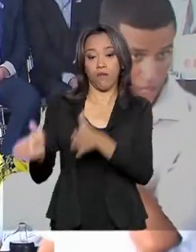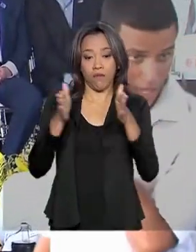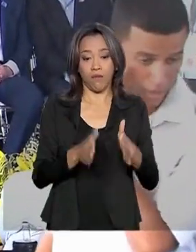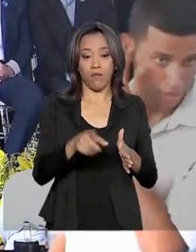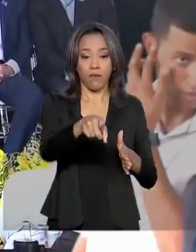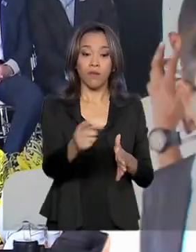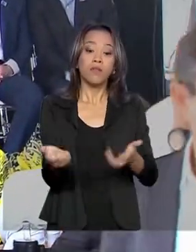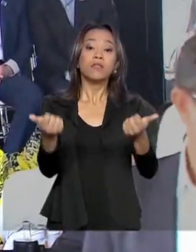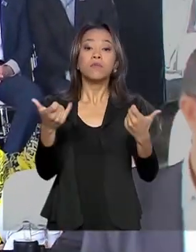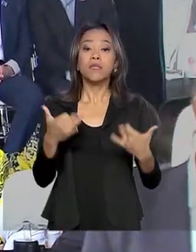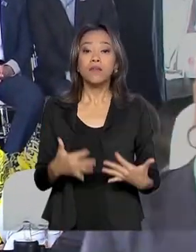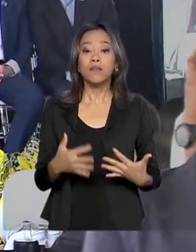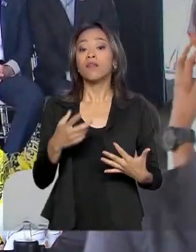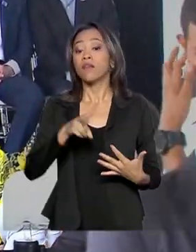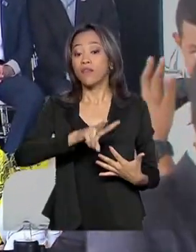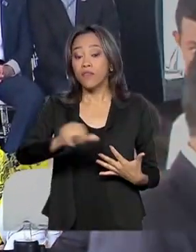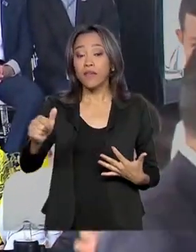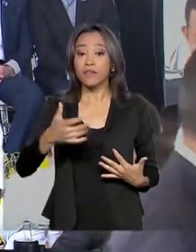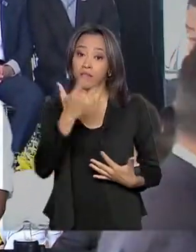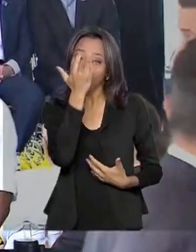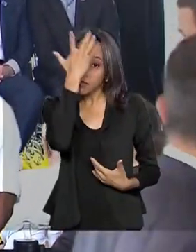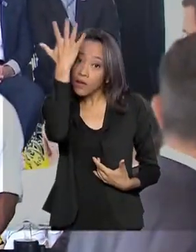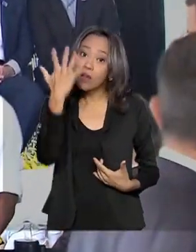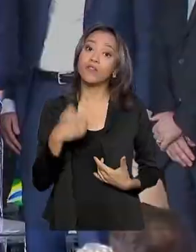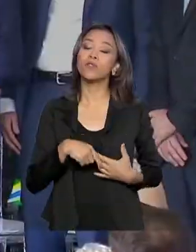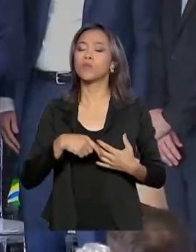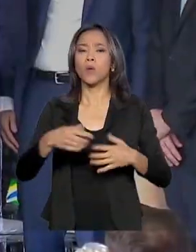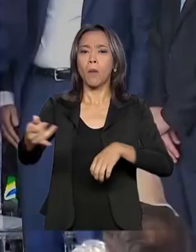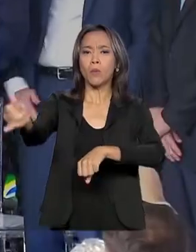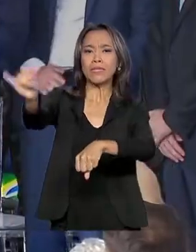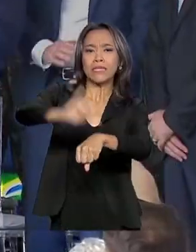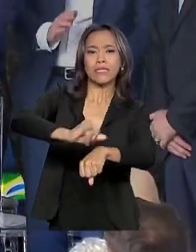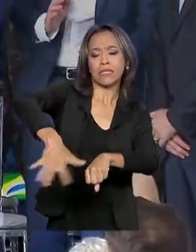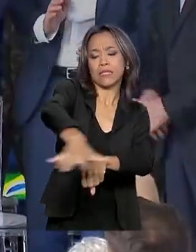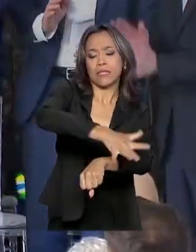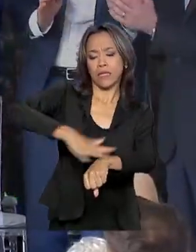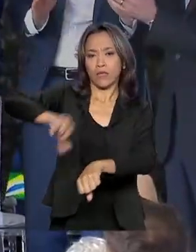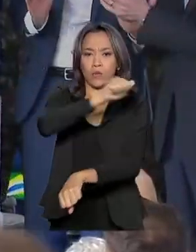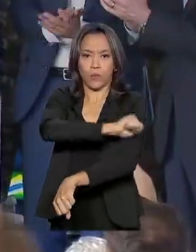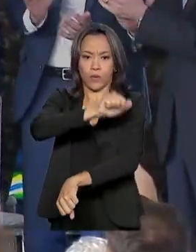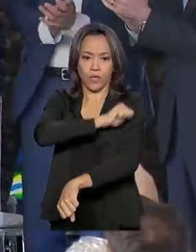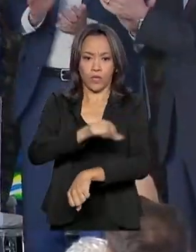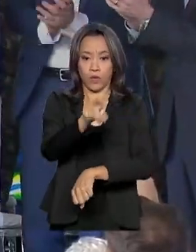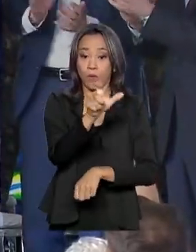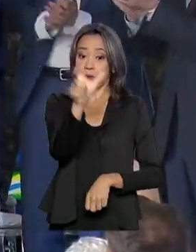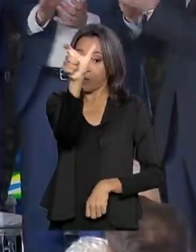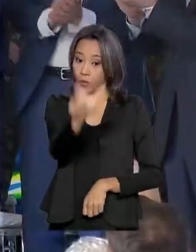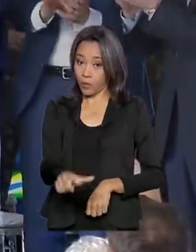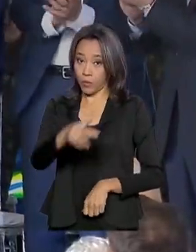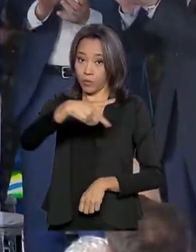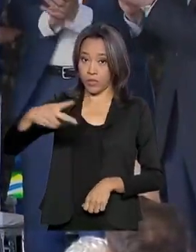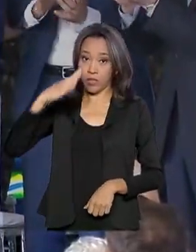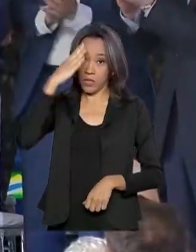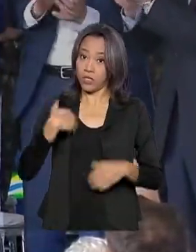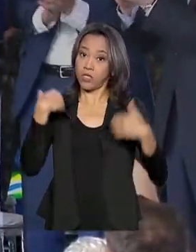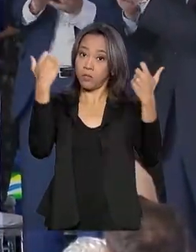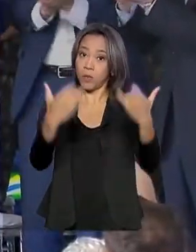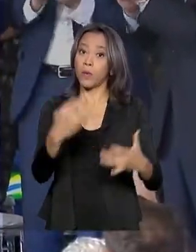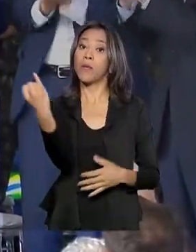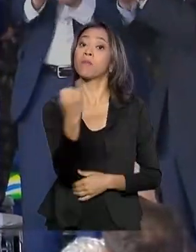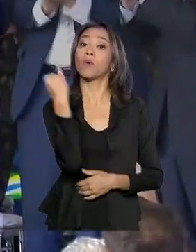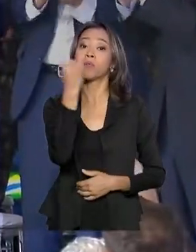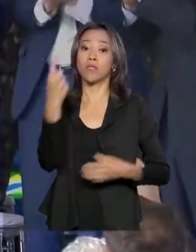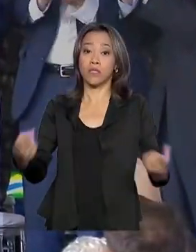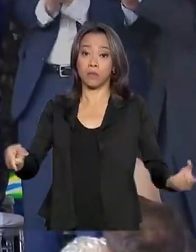portuária vai desafogar o trânsito no centro do Rio de Janeiro. O presidente Jair Bolsonaro destacou a importância das parcerias com o